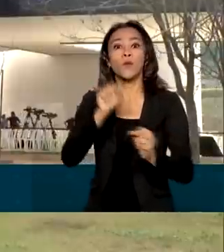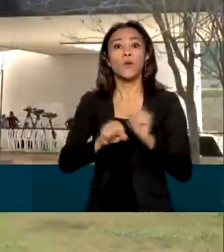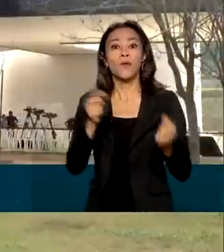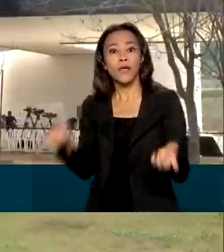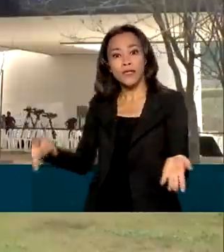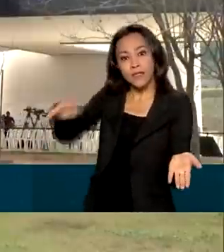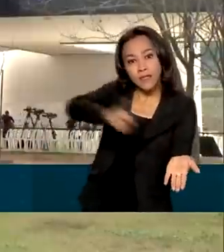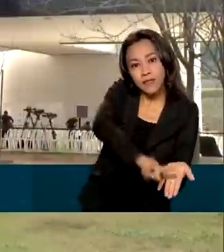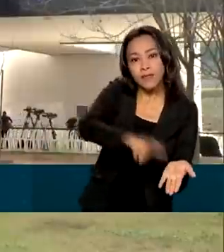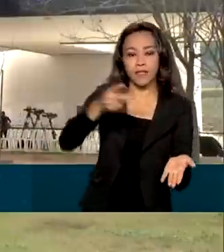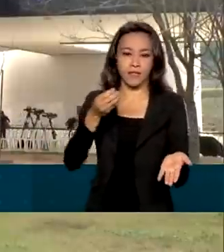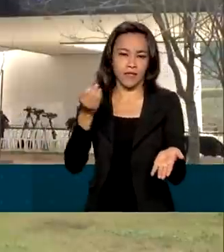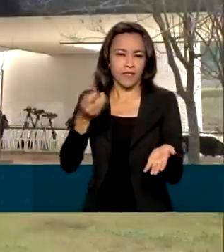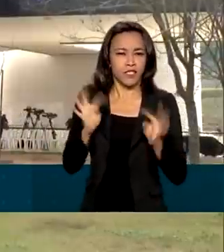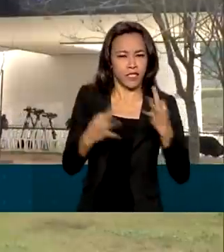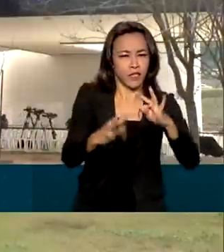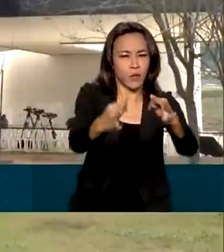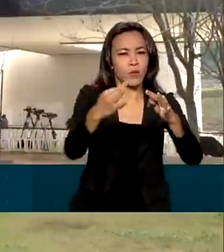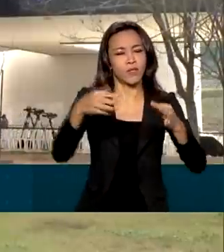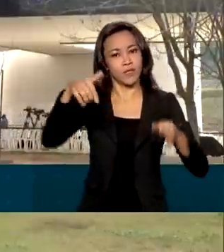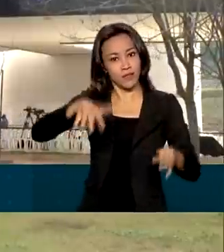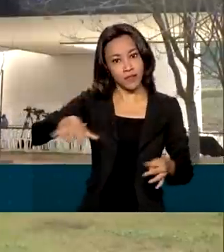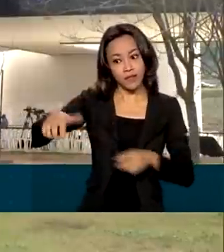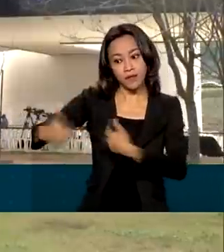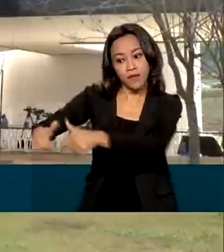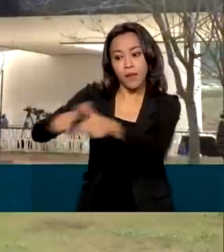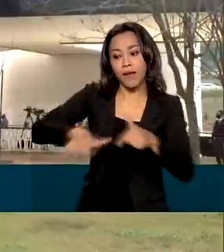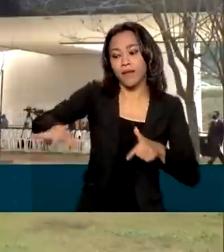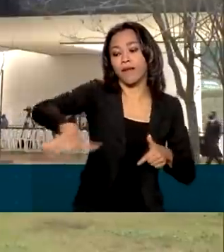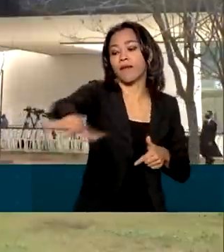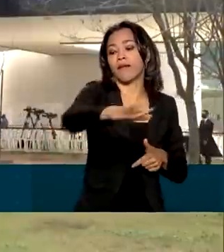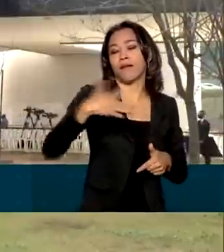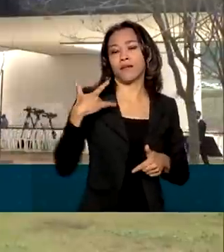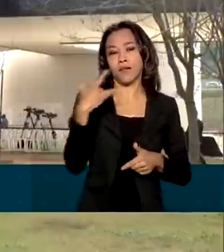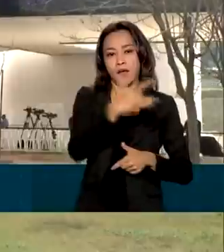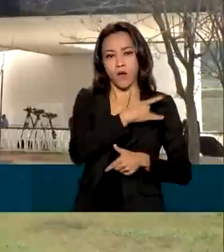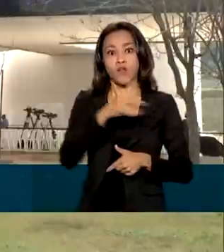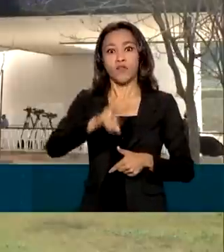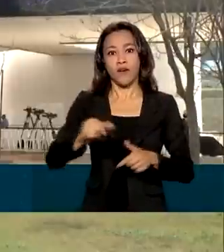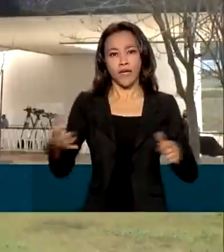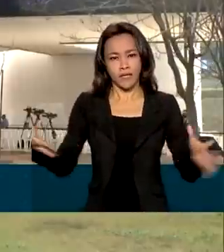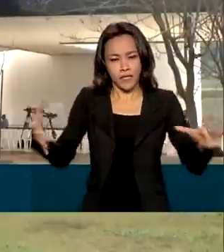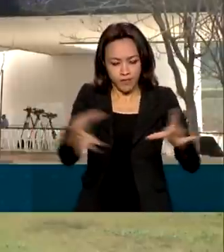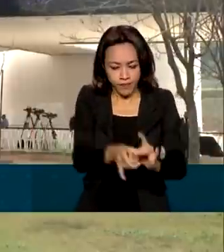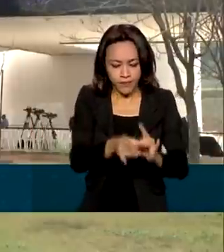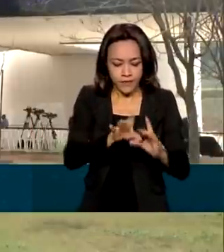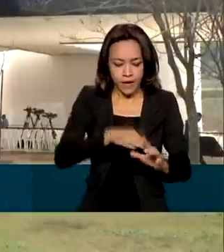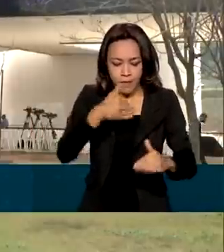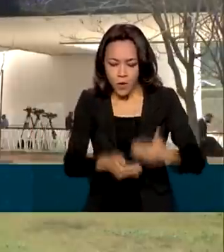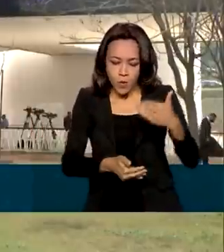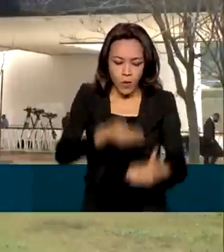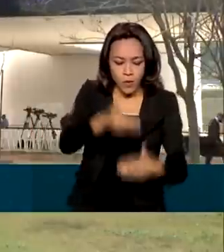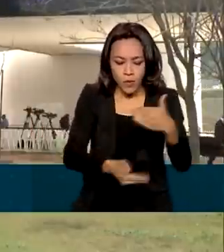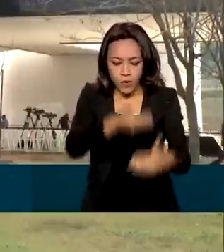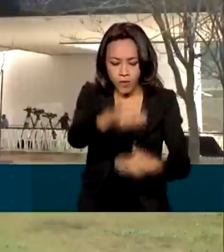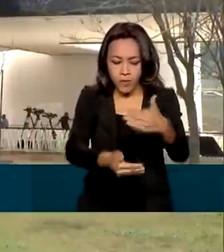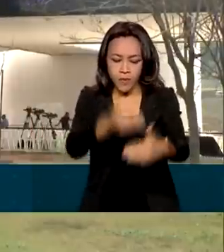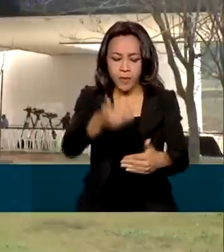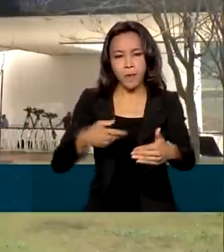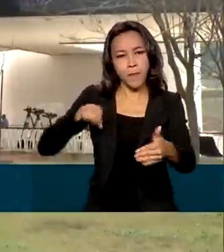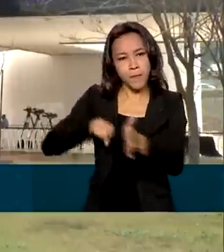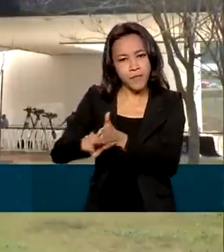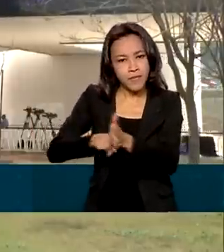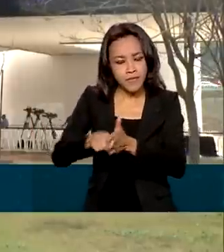empresas e instituições que atuem no mercado de saúde. Esse centro vai dominar todas as etapas do desenvolvimento desses produtos, incluindo as